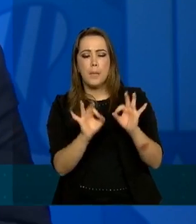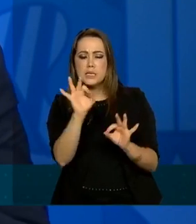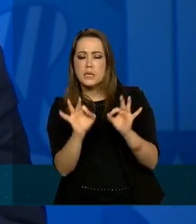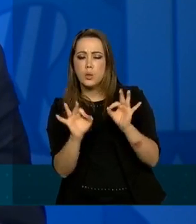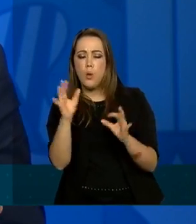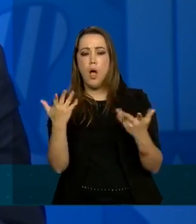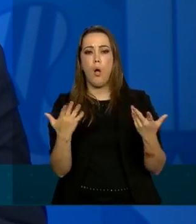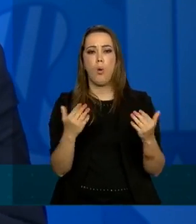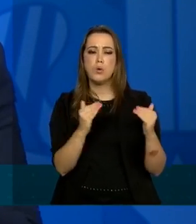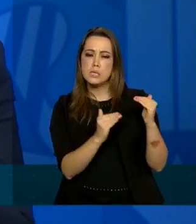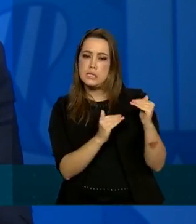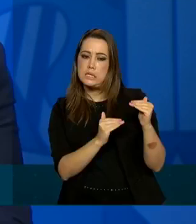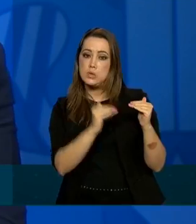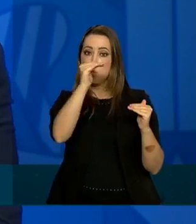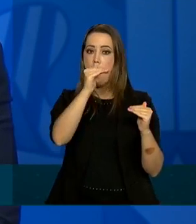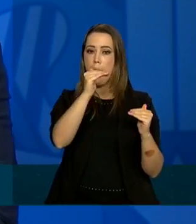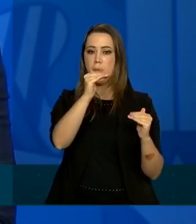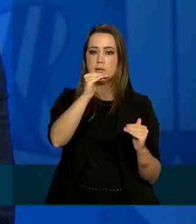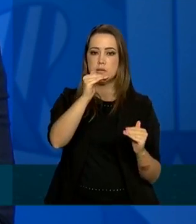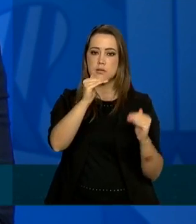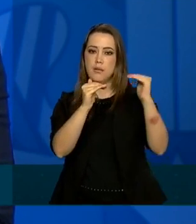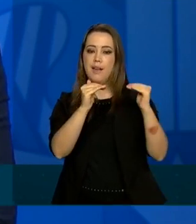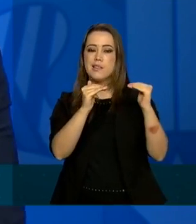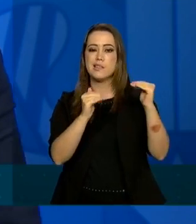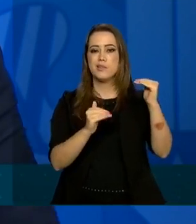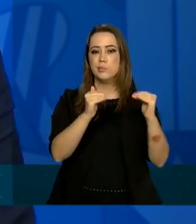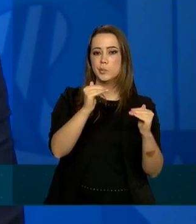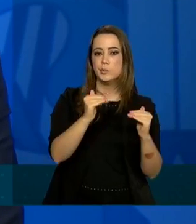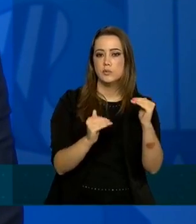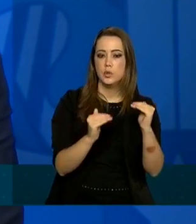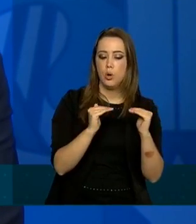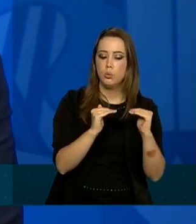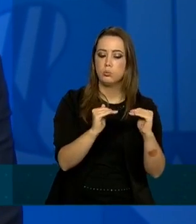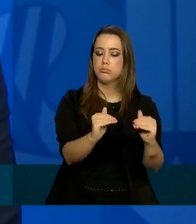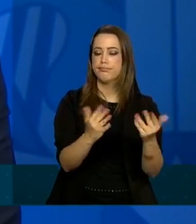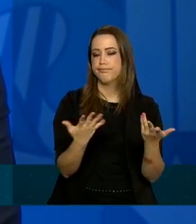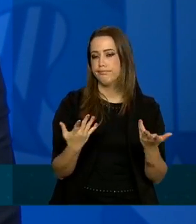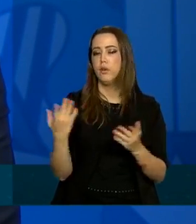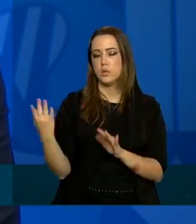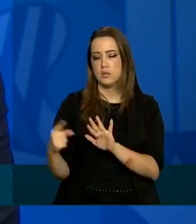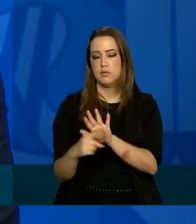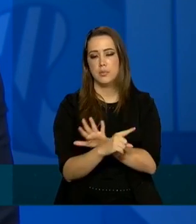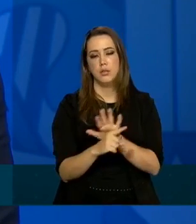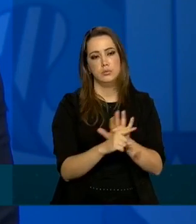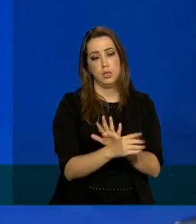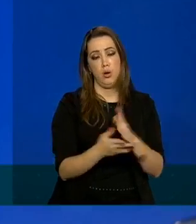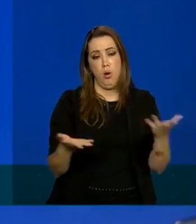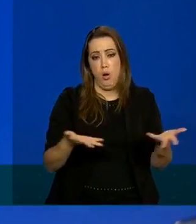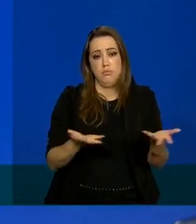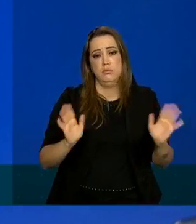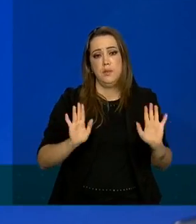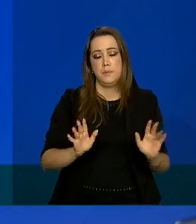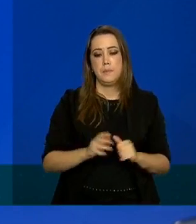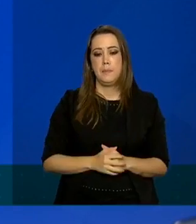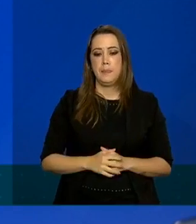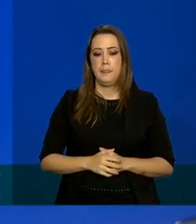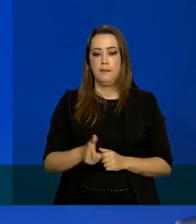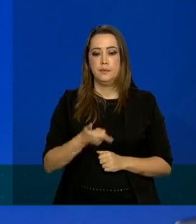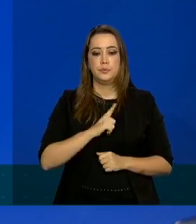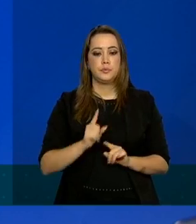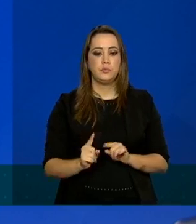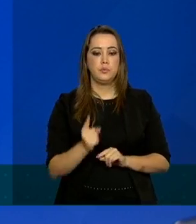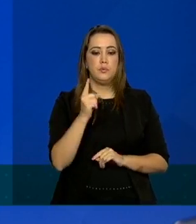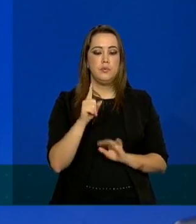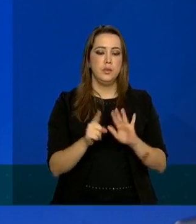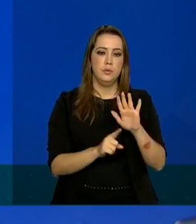e que são fruto das perguntas que foram levantadas nós temos também uma